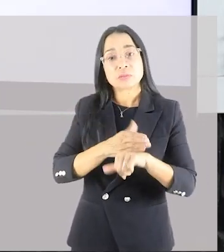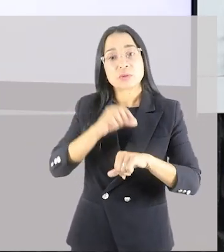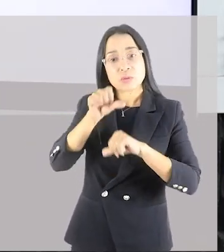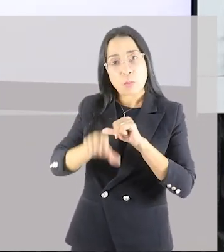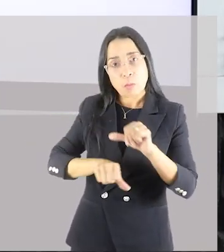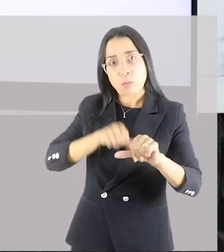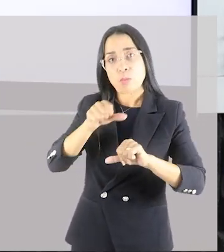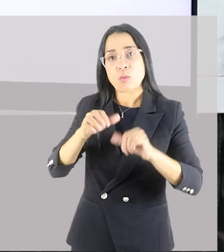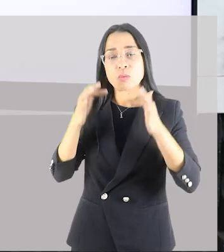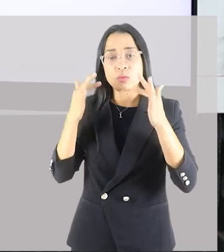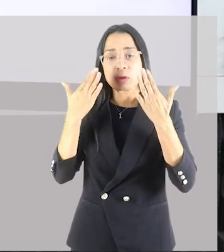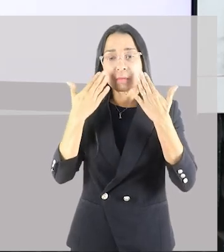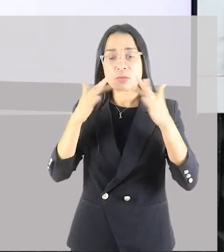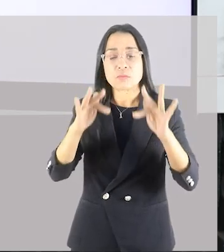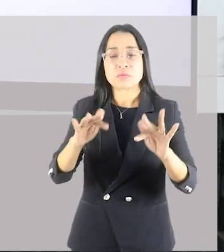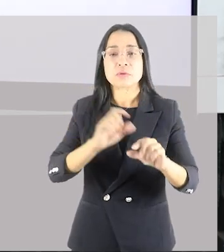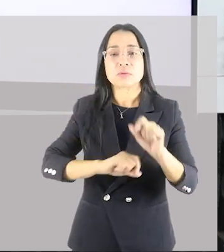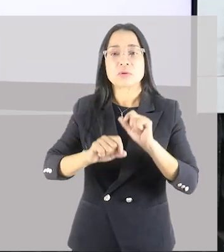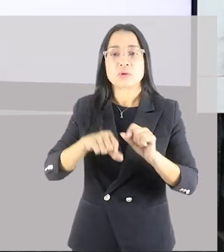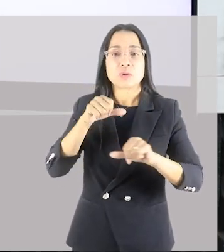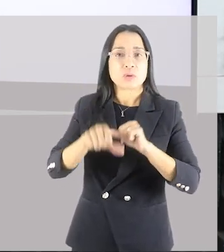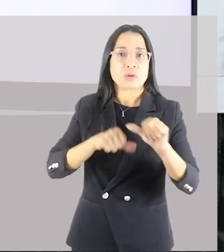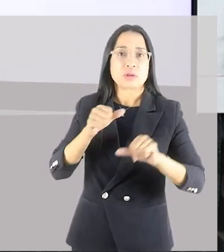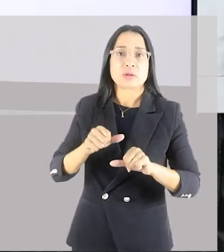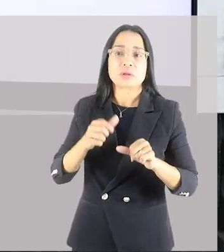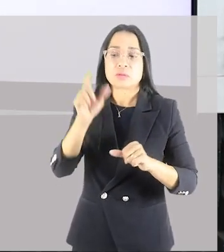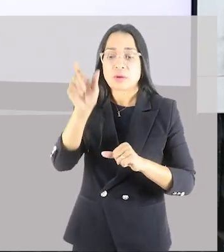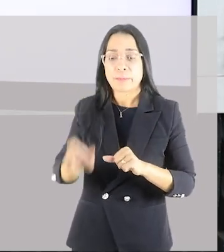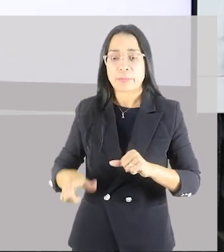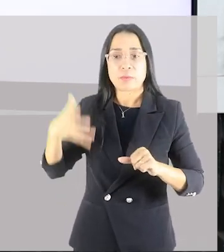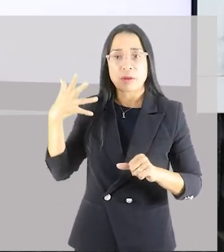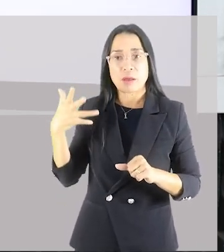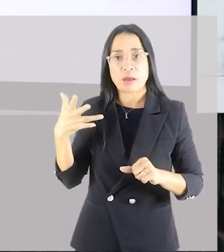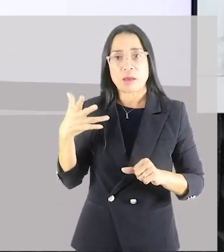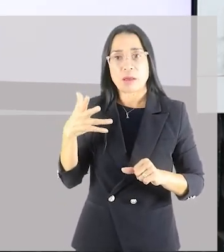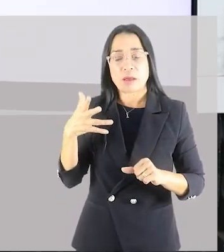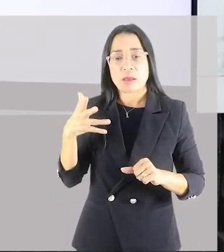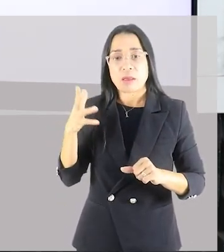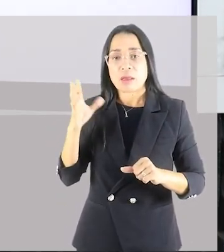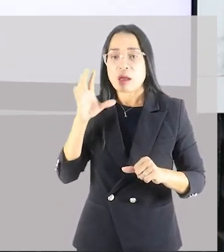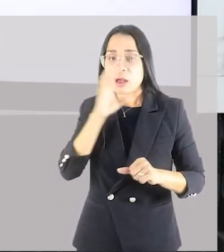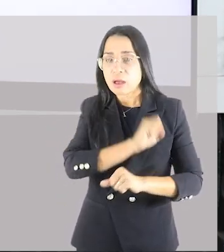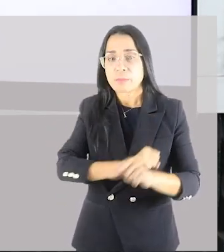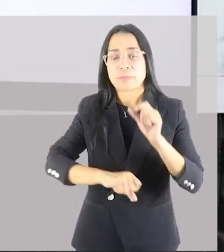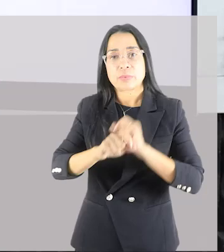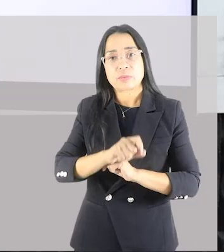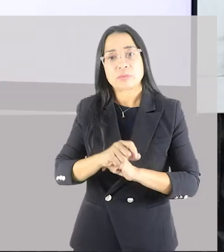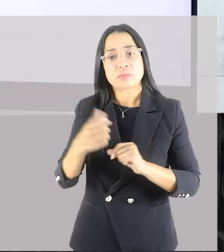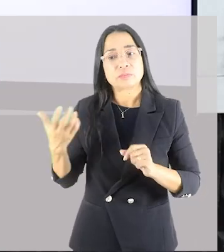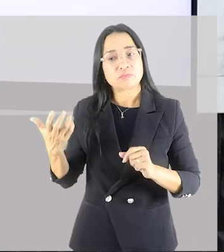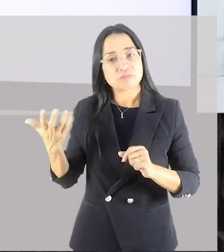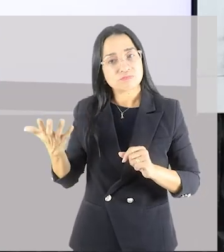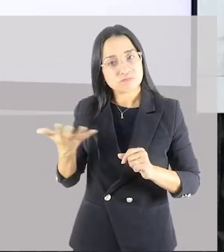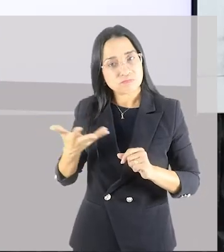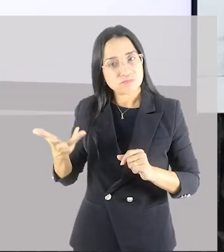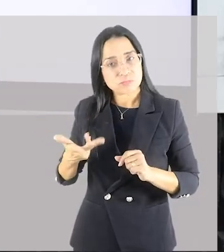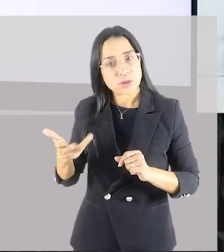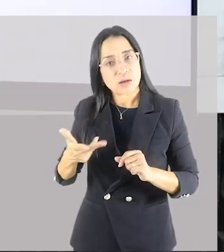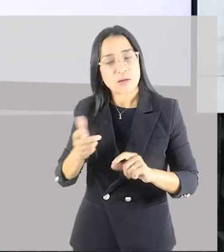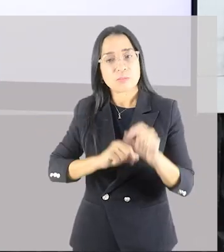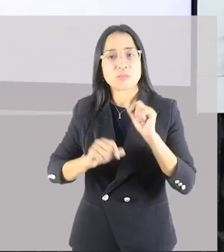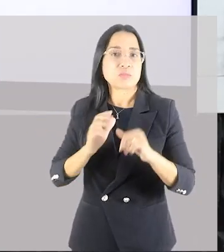tornando ele um indivíduo mais rápido. Está certo? Tudo isso devido estar seguindo